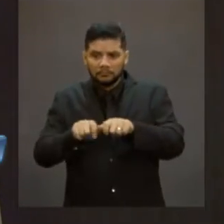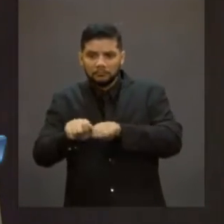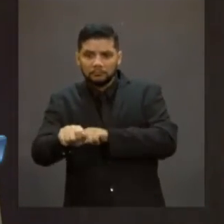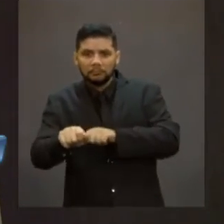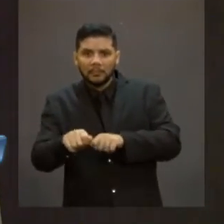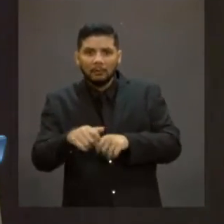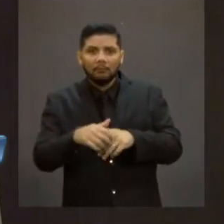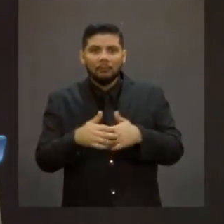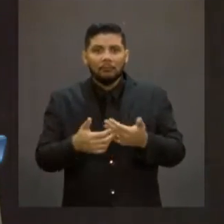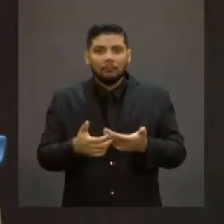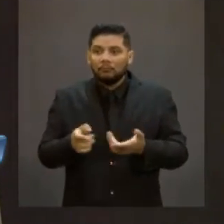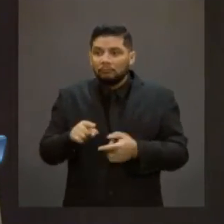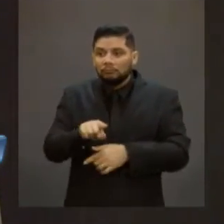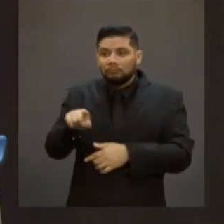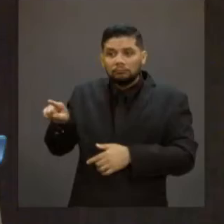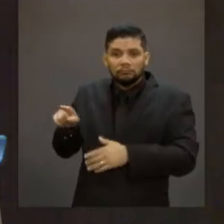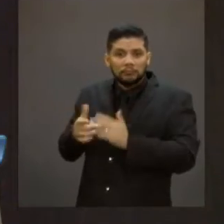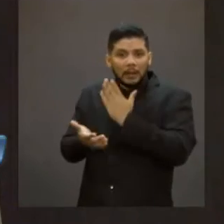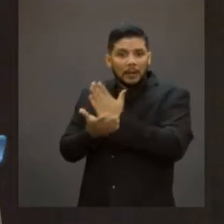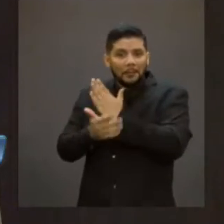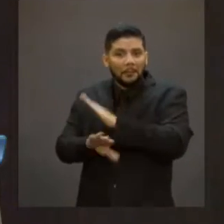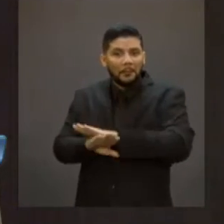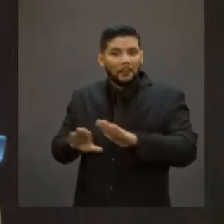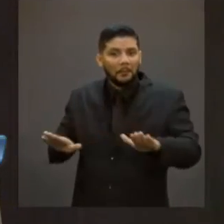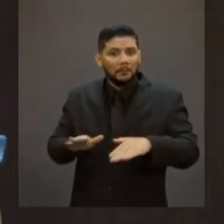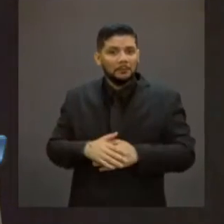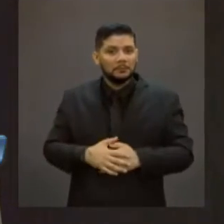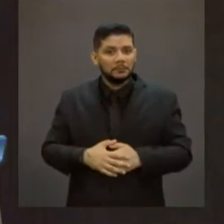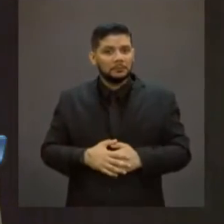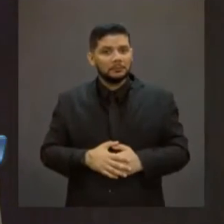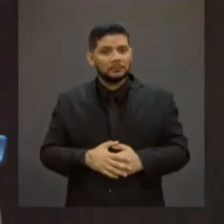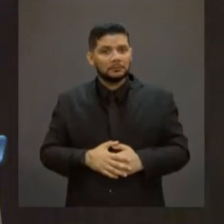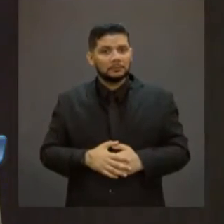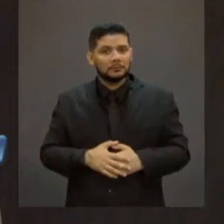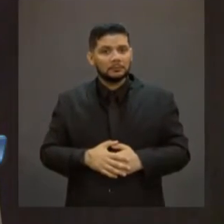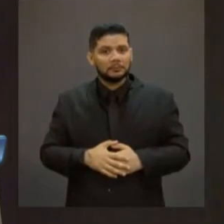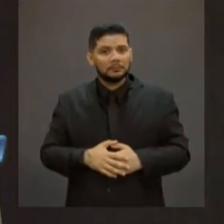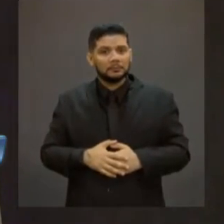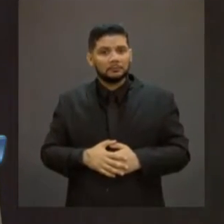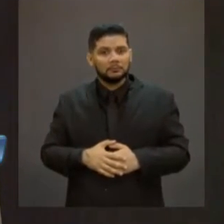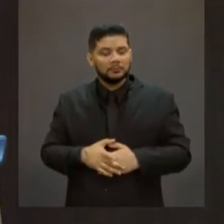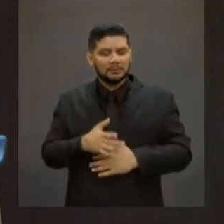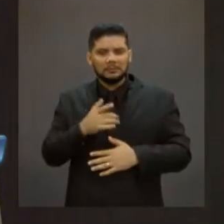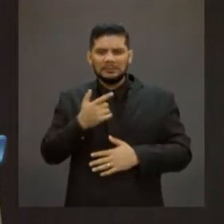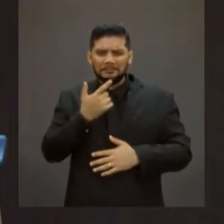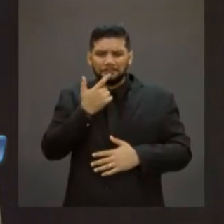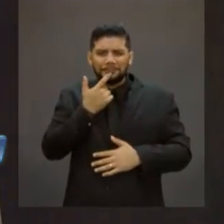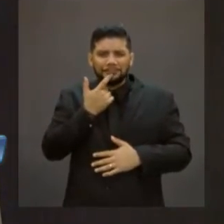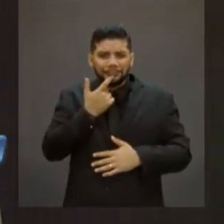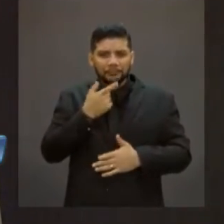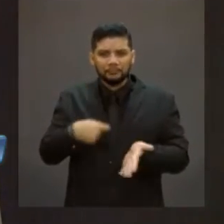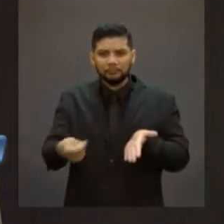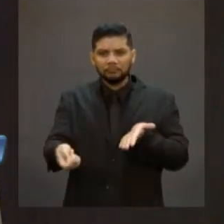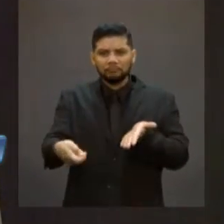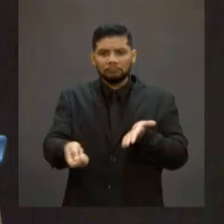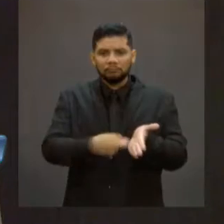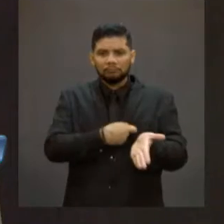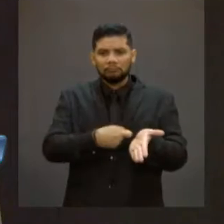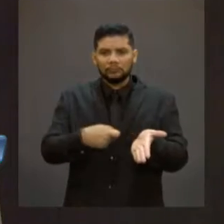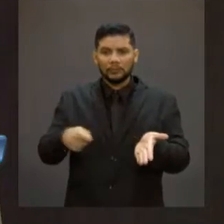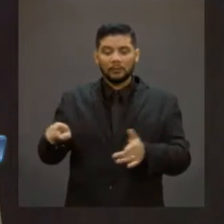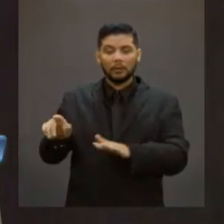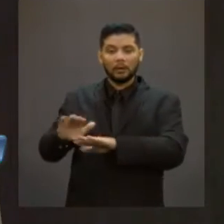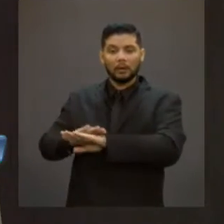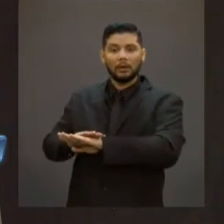psicólogo, o serviço social agora acabou. Acabou. E acabou numa canetada. Acabou numa canetada